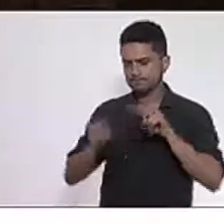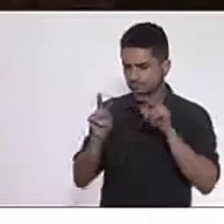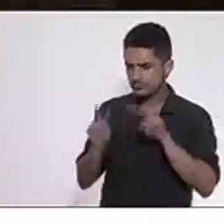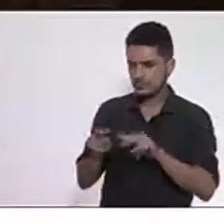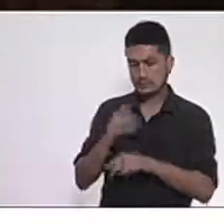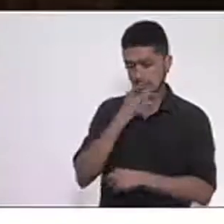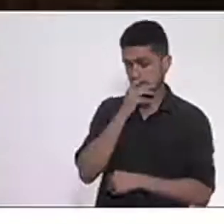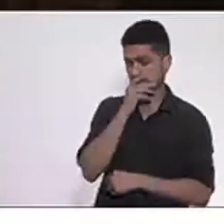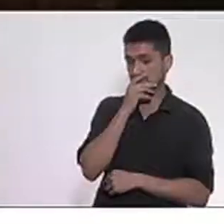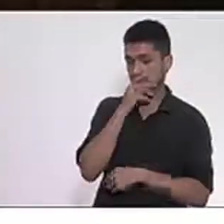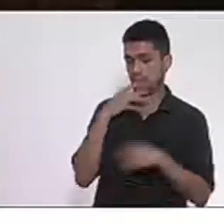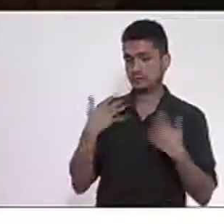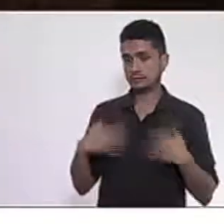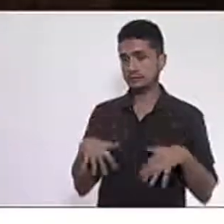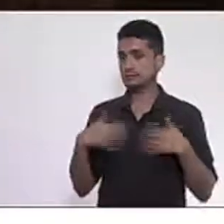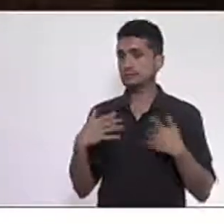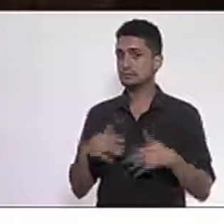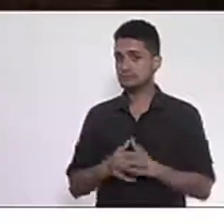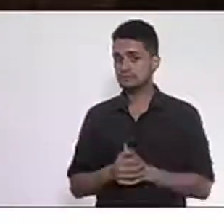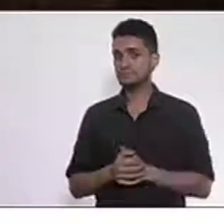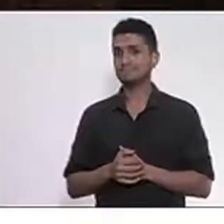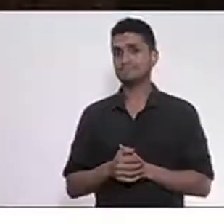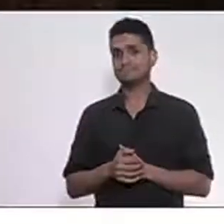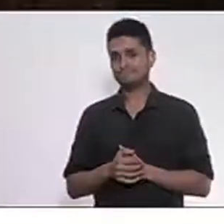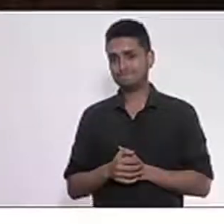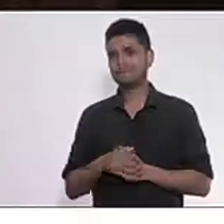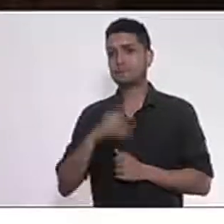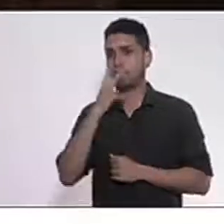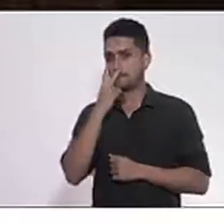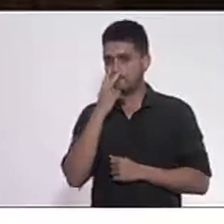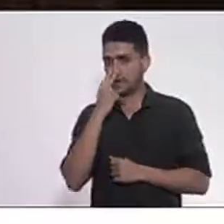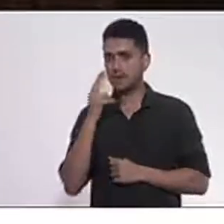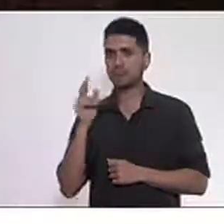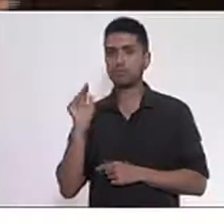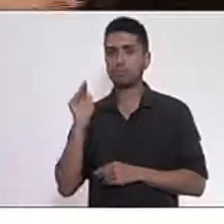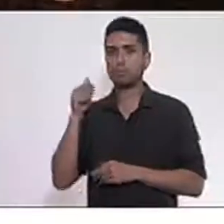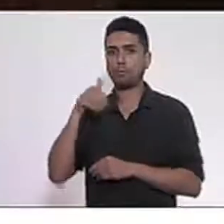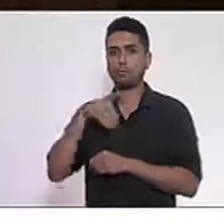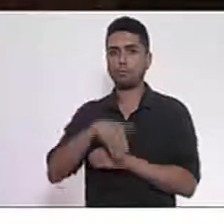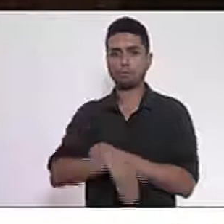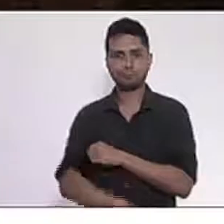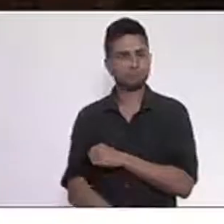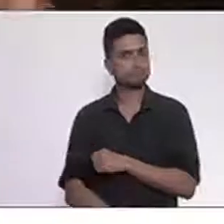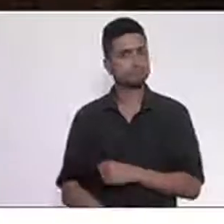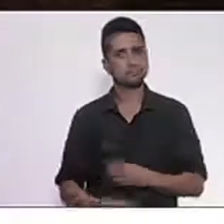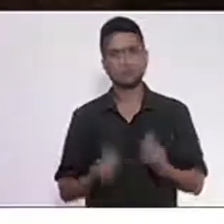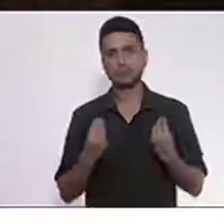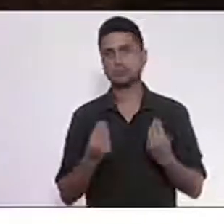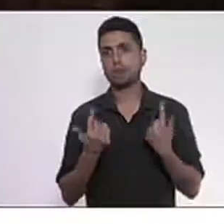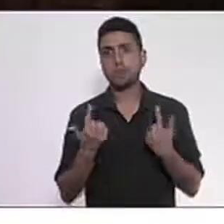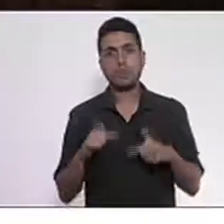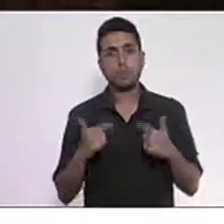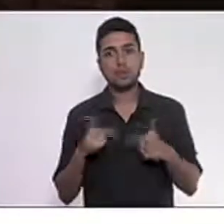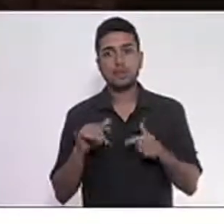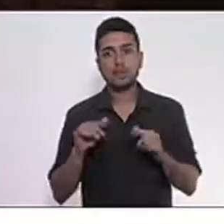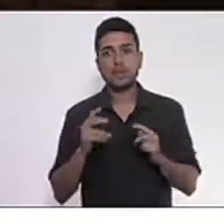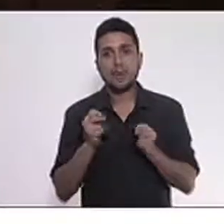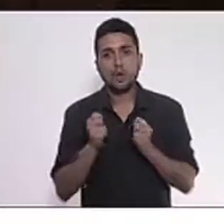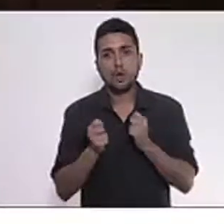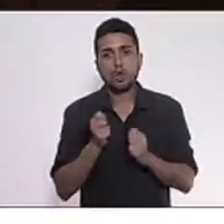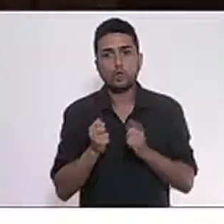tecnicamente, recessão. Sem recuperação de economia,